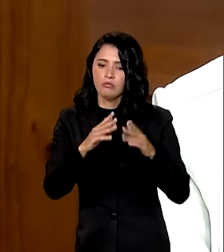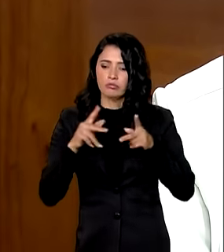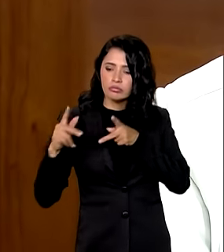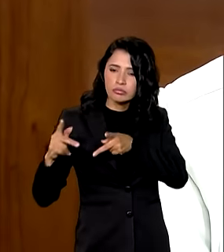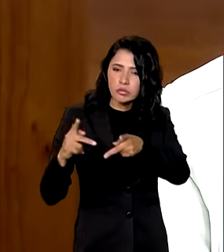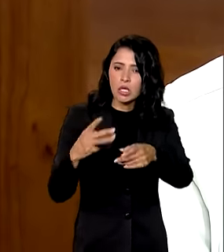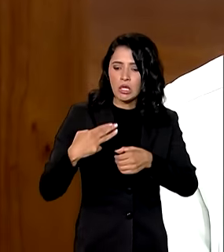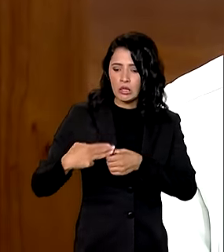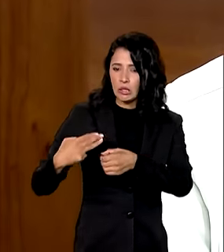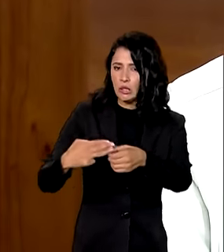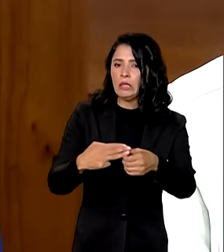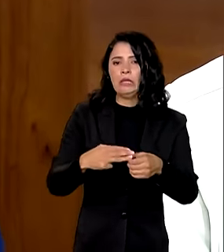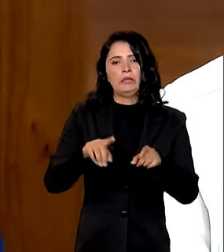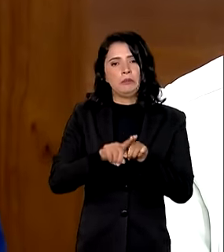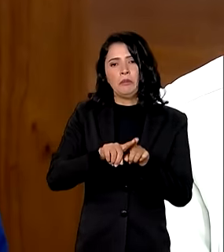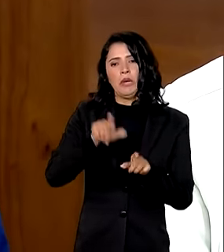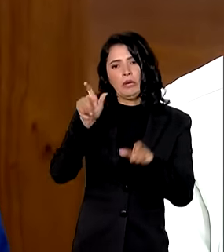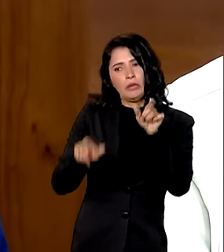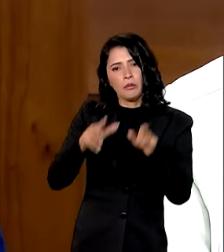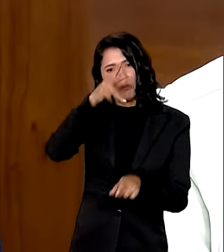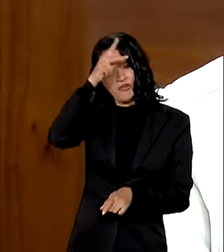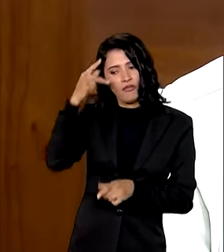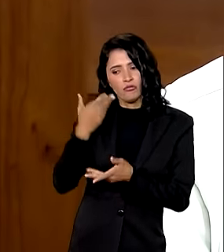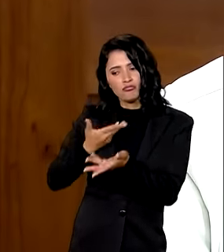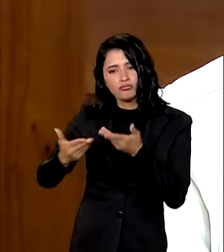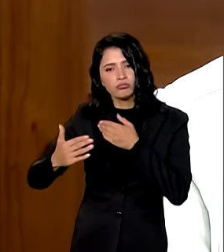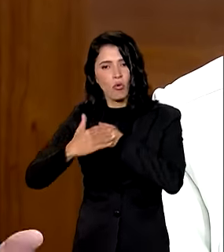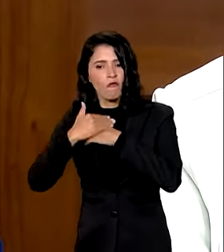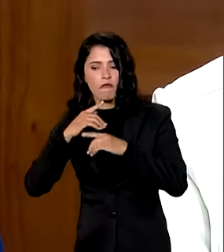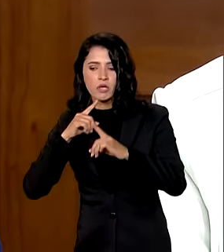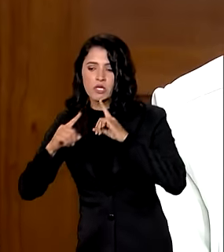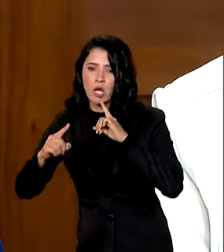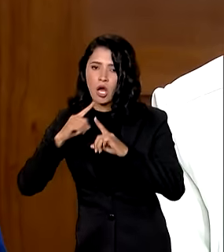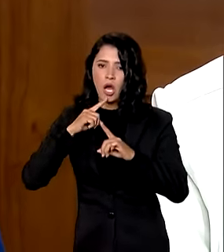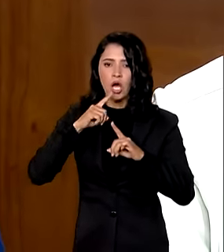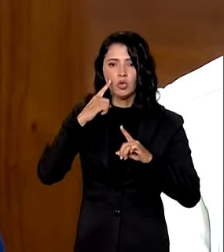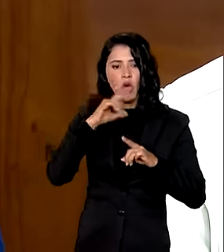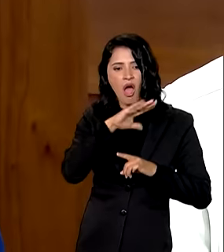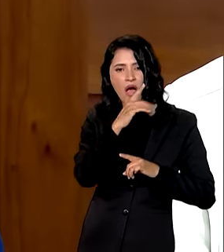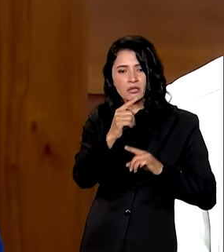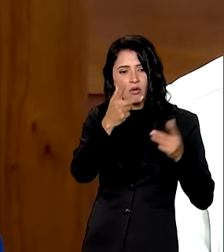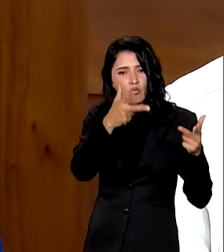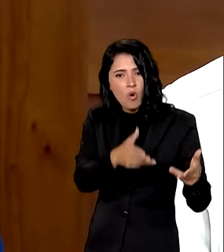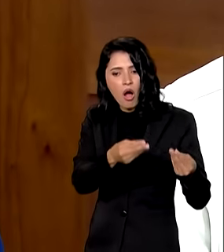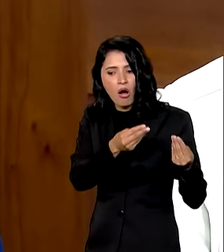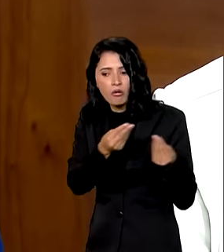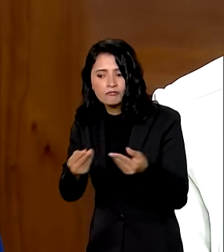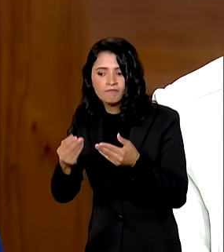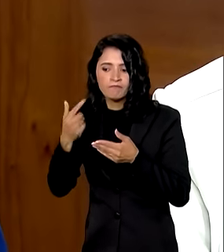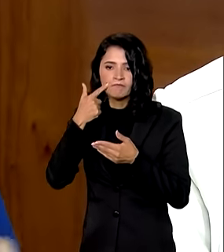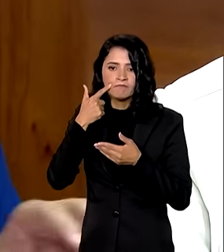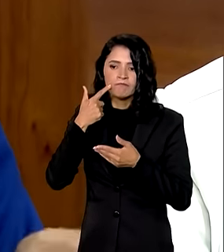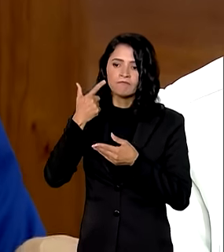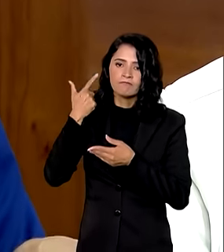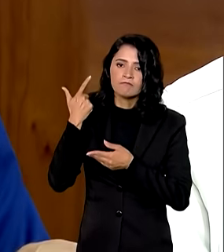esses municípios, os prefeitos dialogando com eles, levando ações como essa do